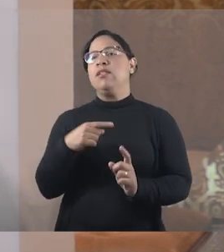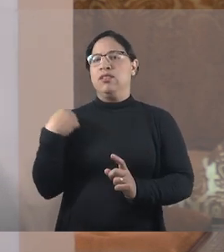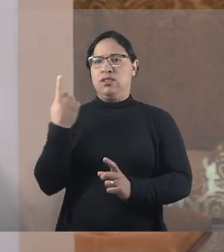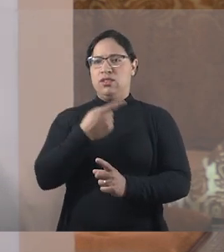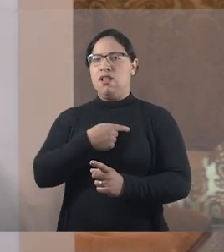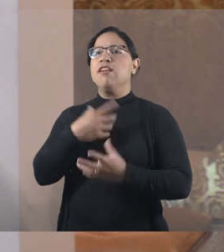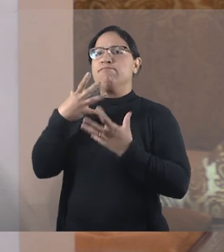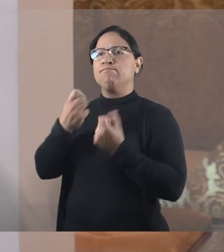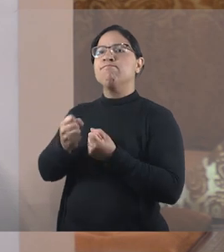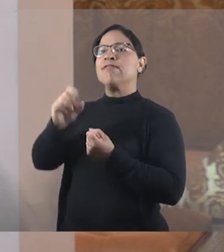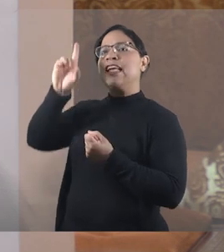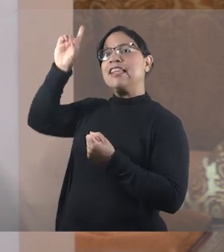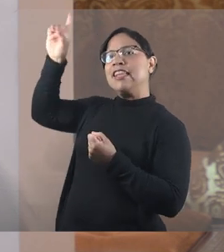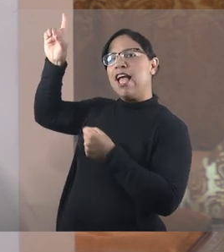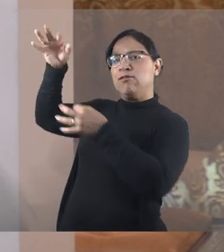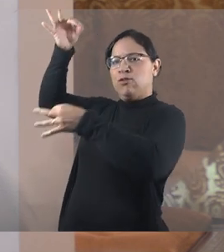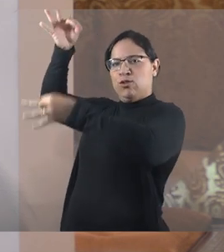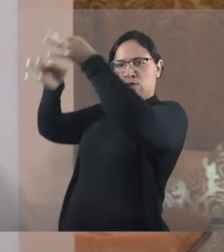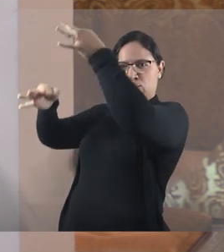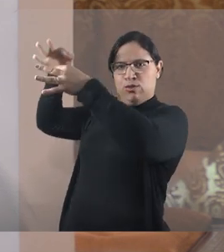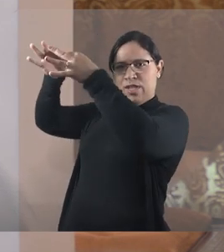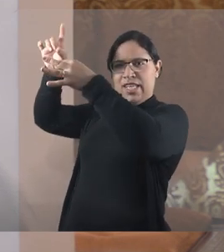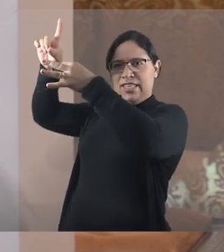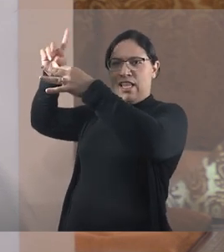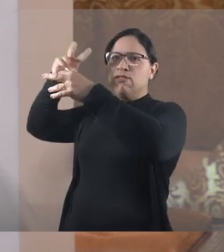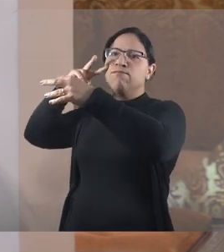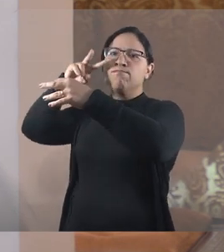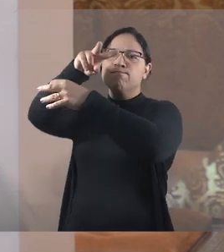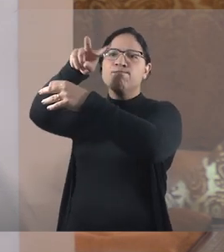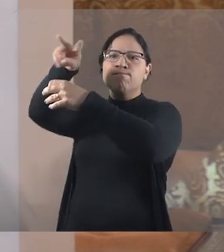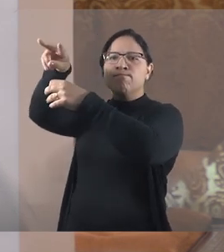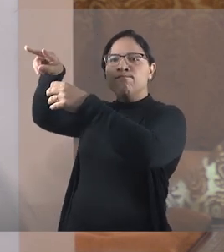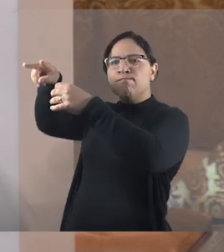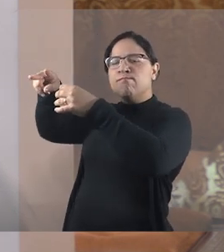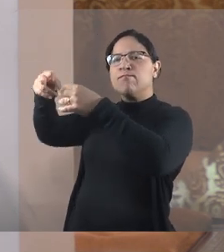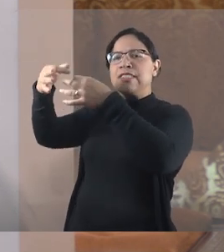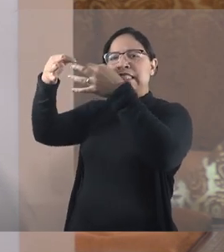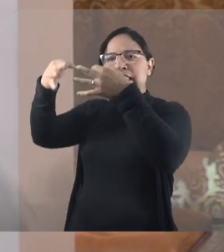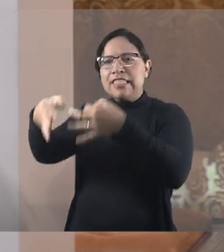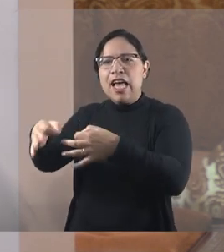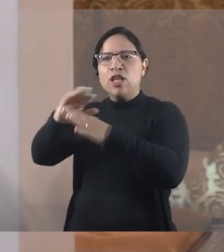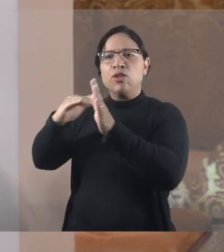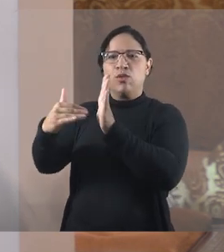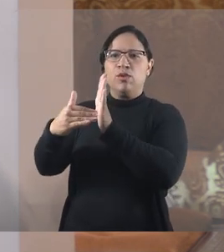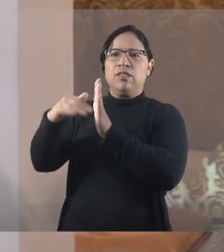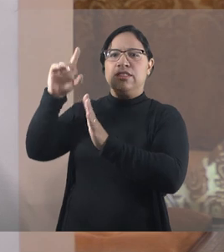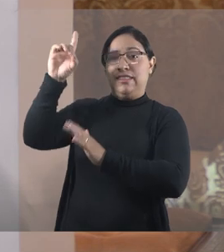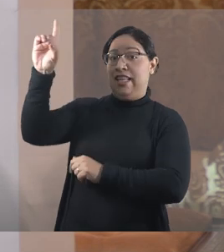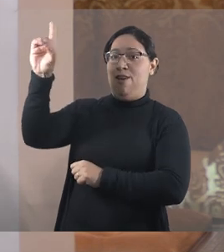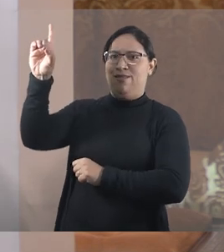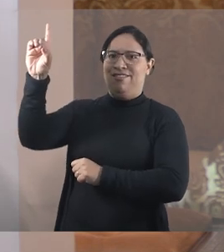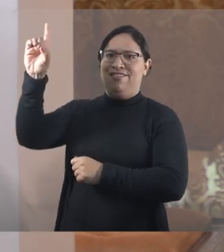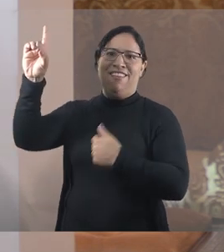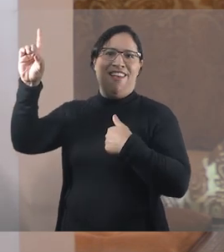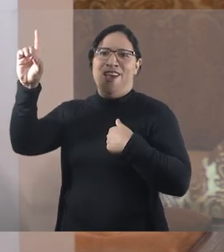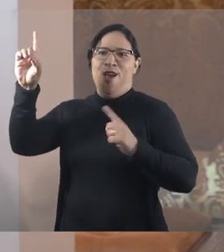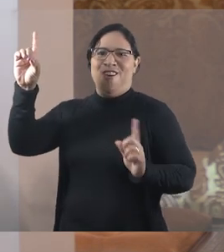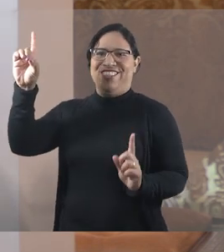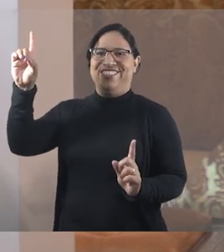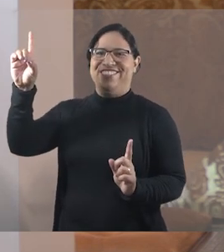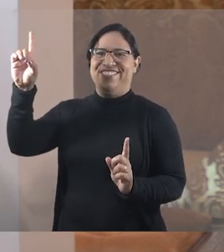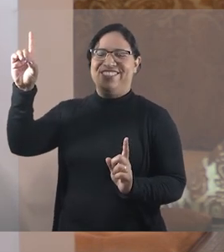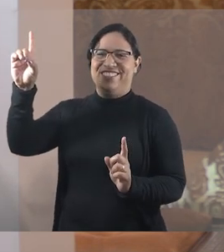legislador e reconhecendo que o Senhor Jesus é quem fará a justiça em nosso favor. A terceira oração,